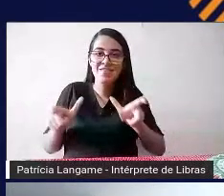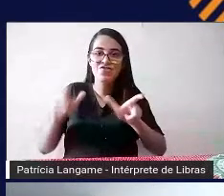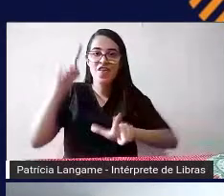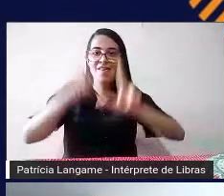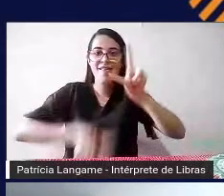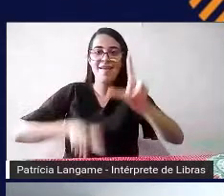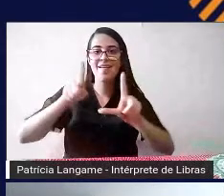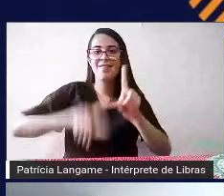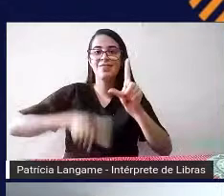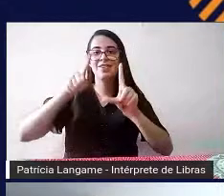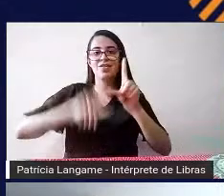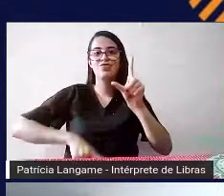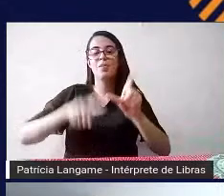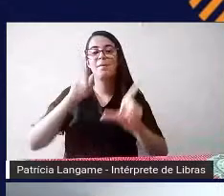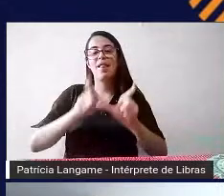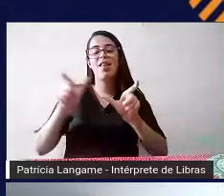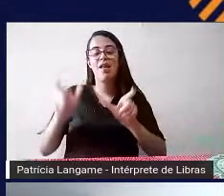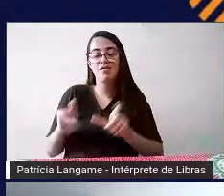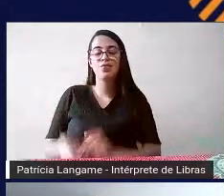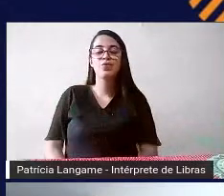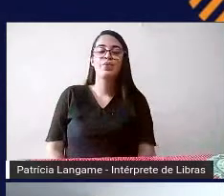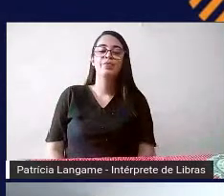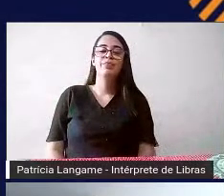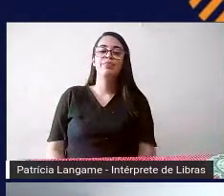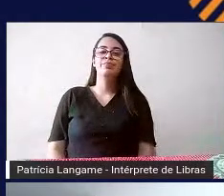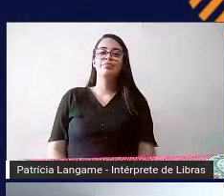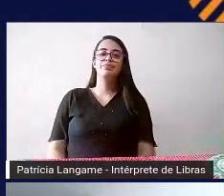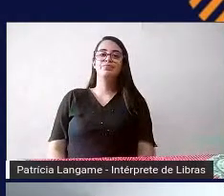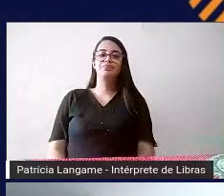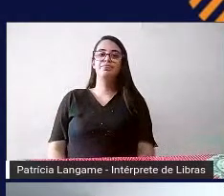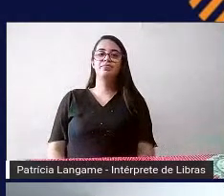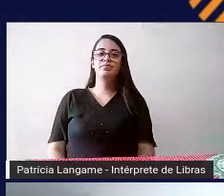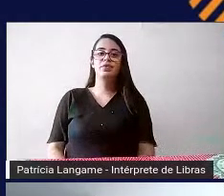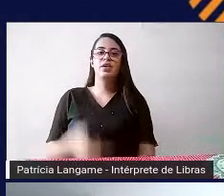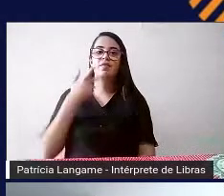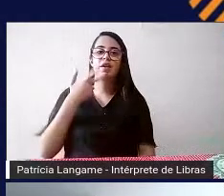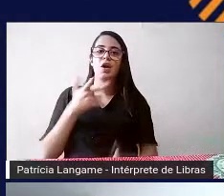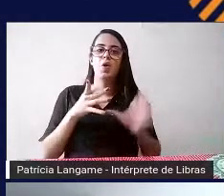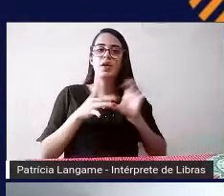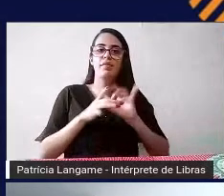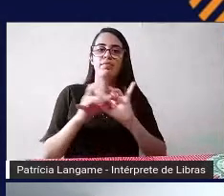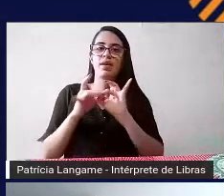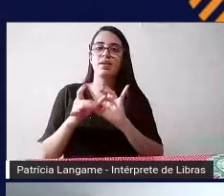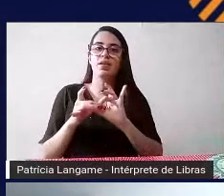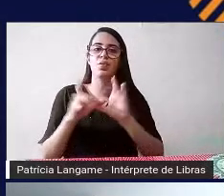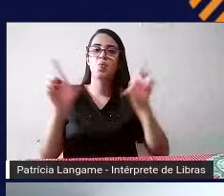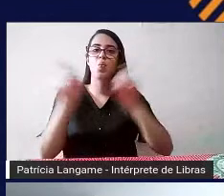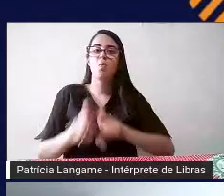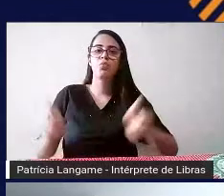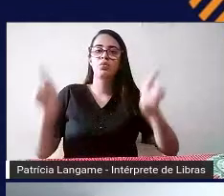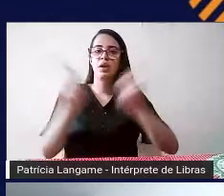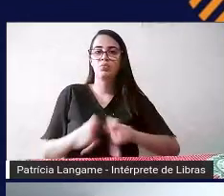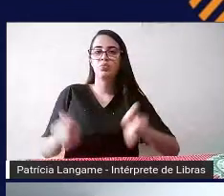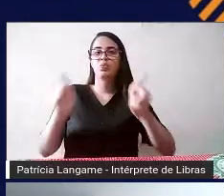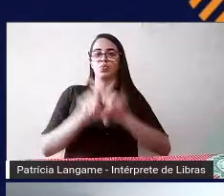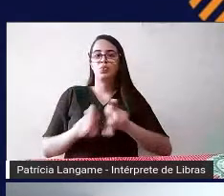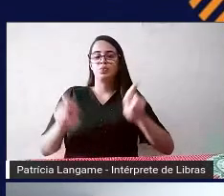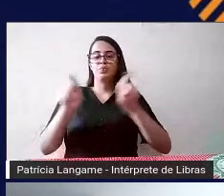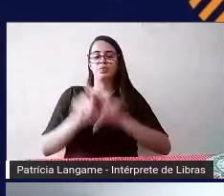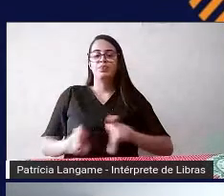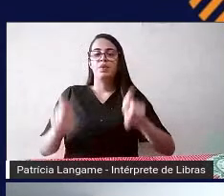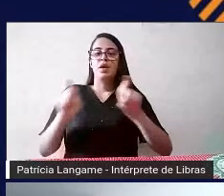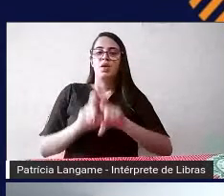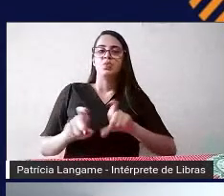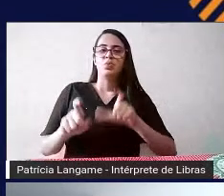consequentemente as palavras então ela fica conectada num computador e aí é tudo que está